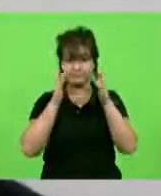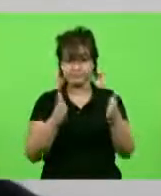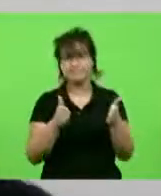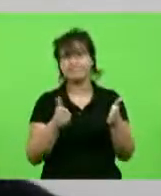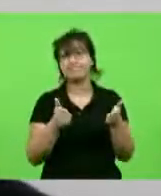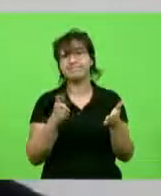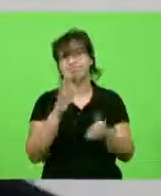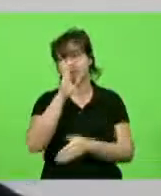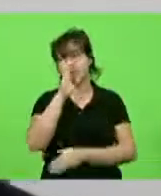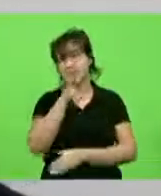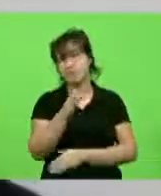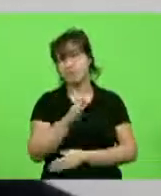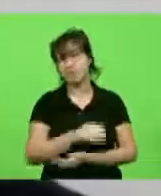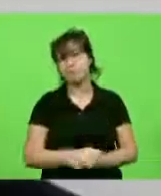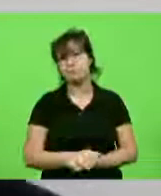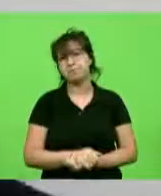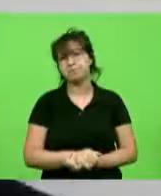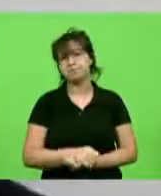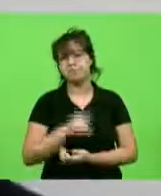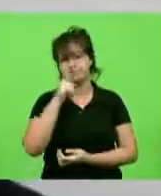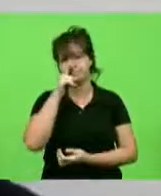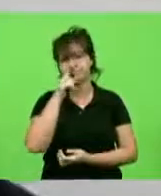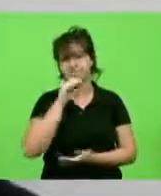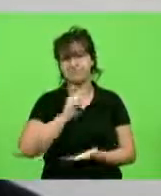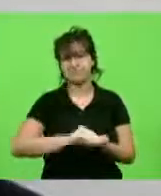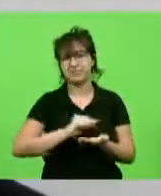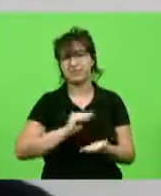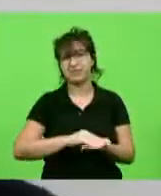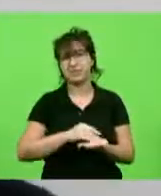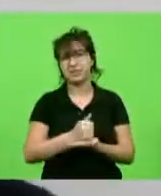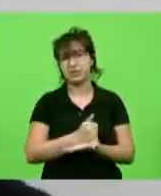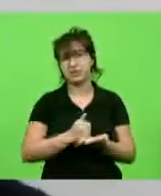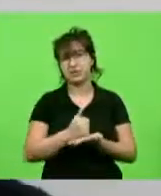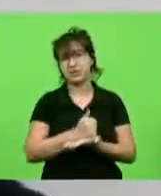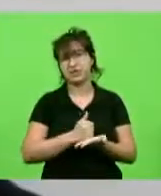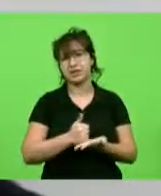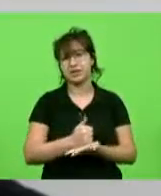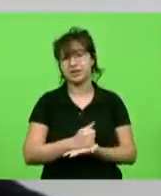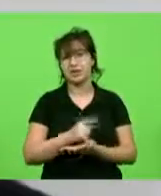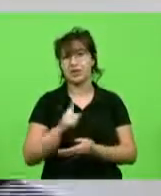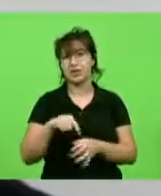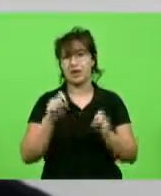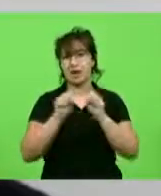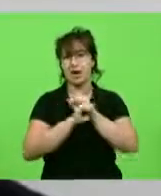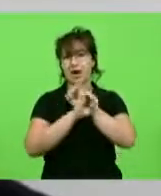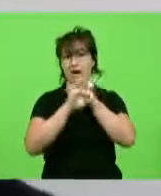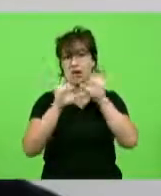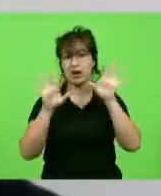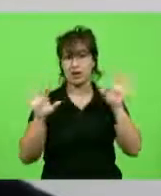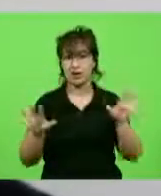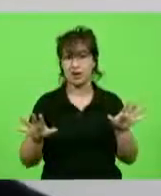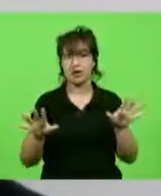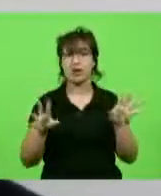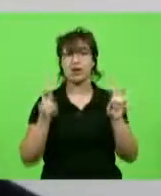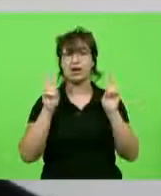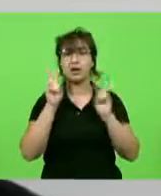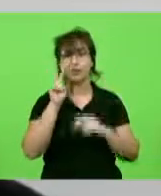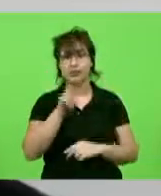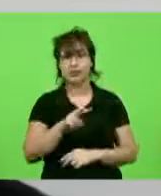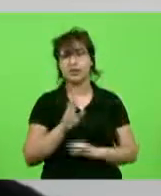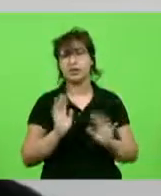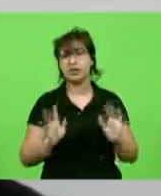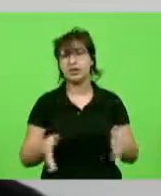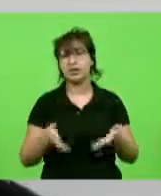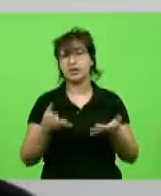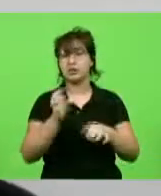questão do risco da falta de medicamentos. Isso está bem claro na medida em que o próprio estado começa a falar